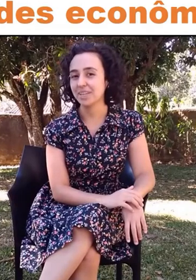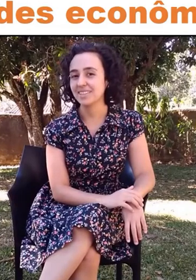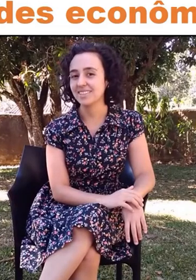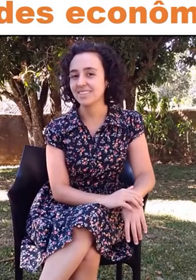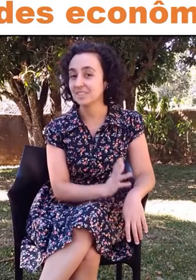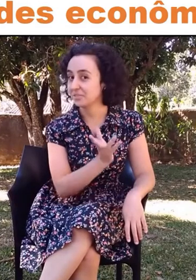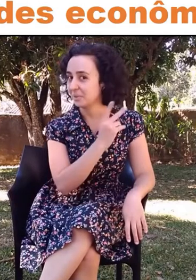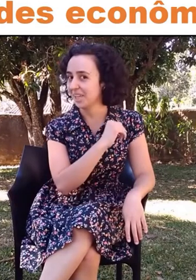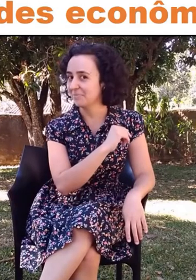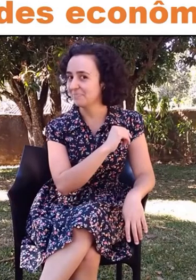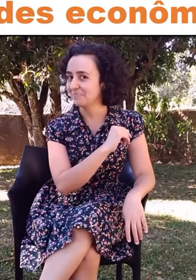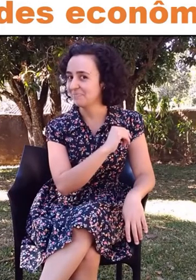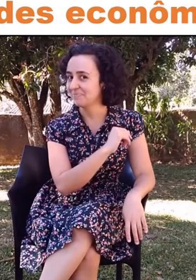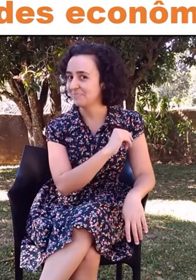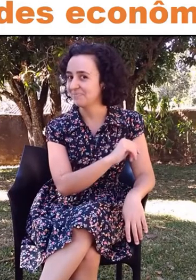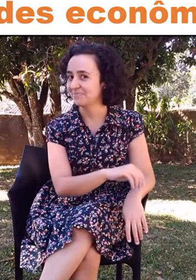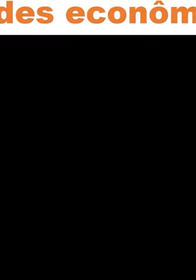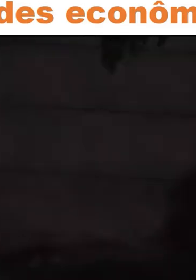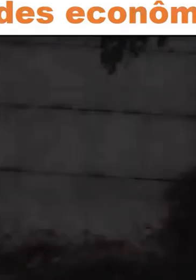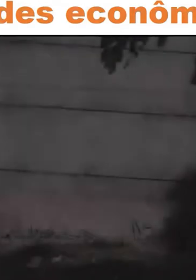econômicas. Vamos lá?